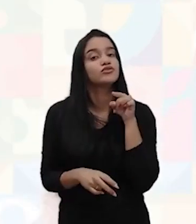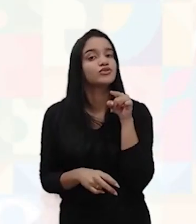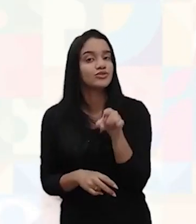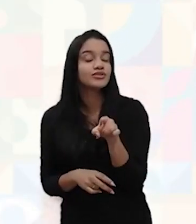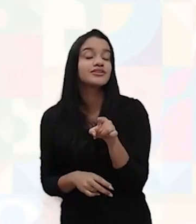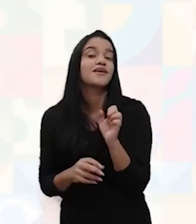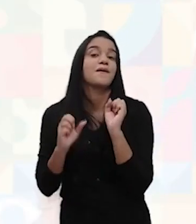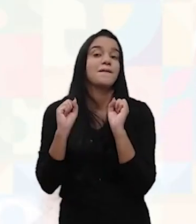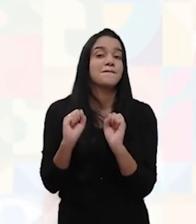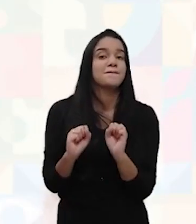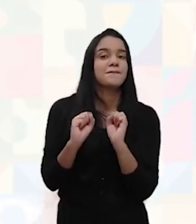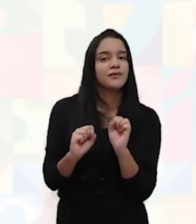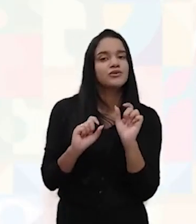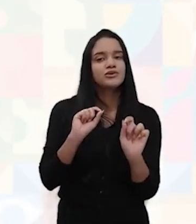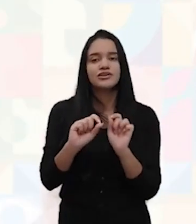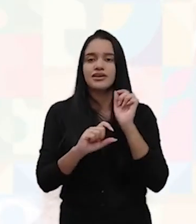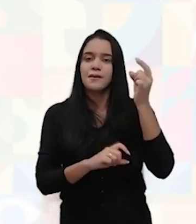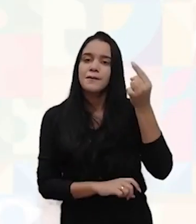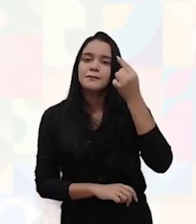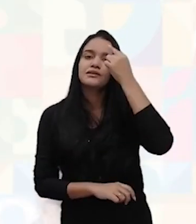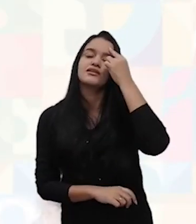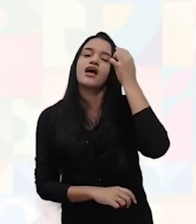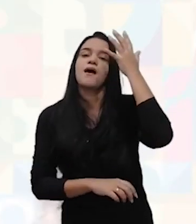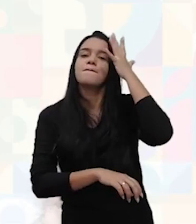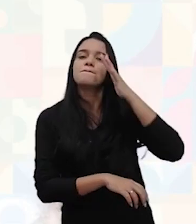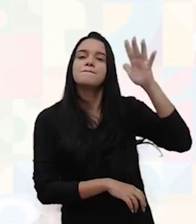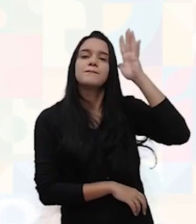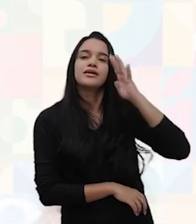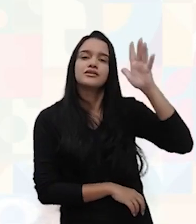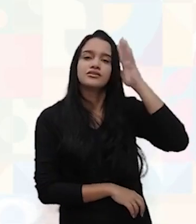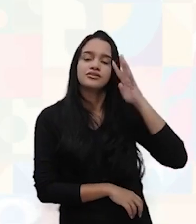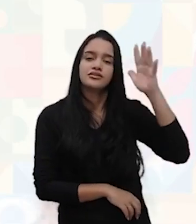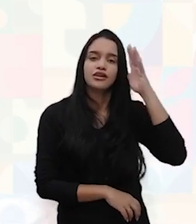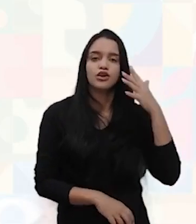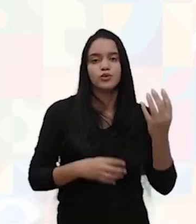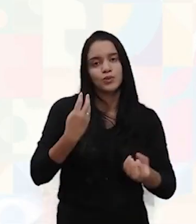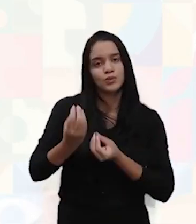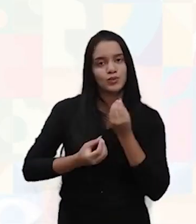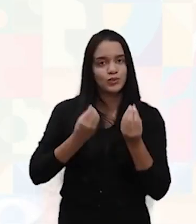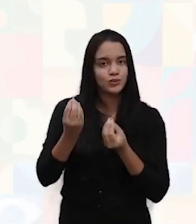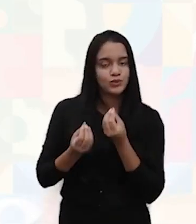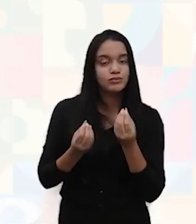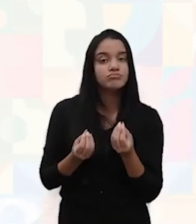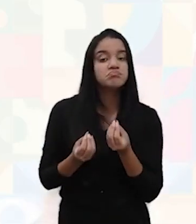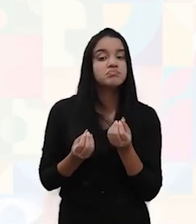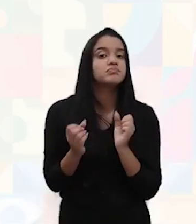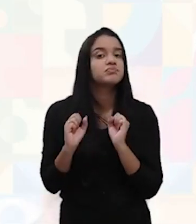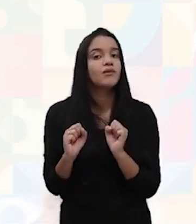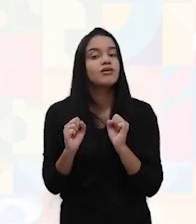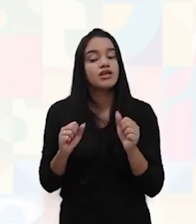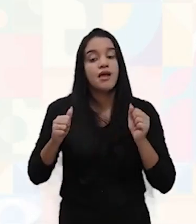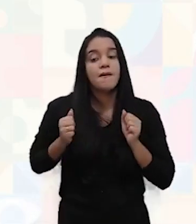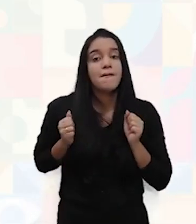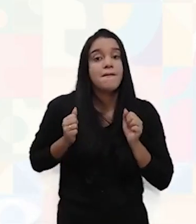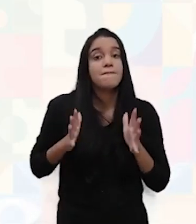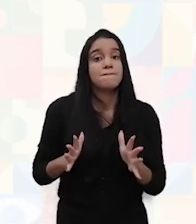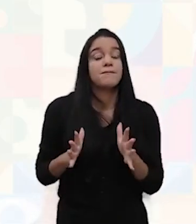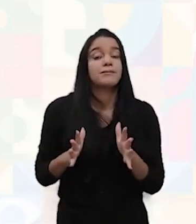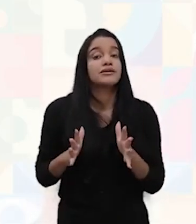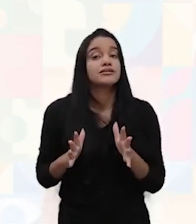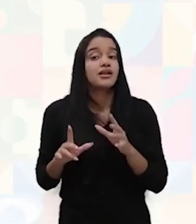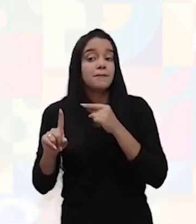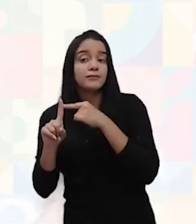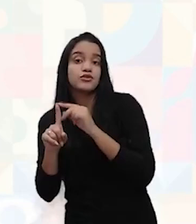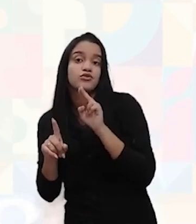possa pensar e imaginar diversos cenários e como esse cenário ele poderia impactar positivo